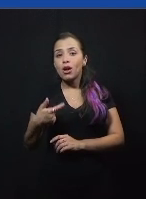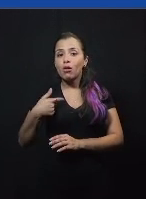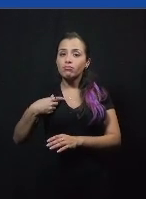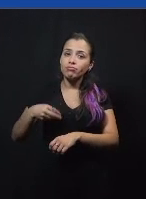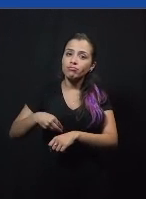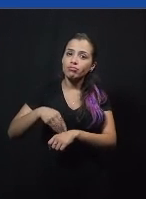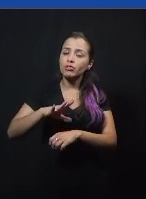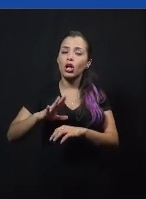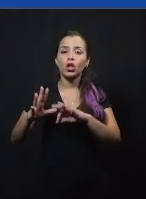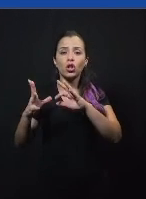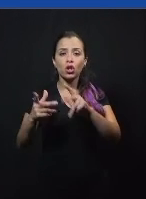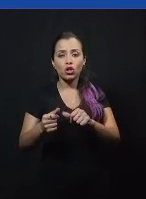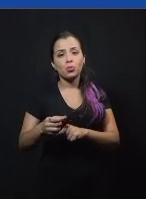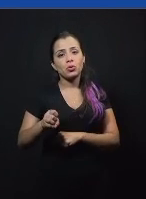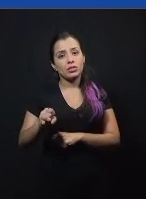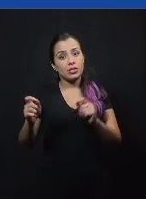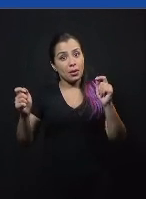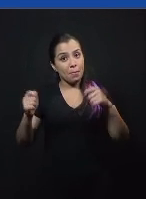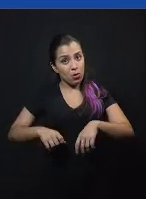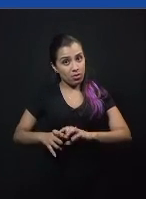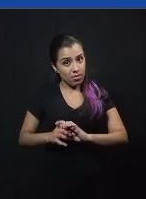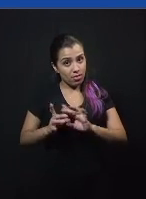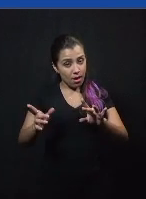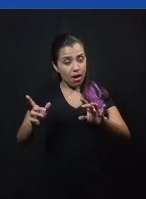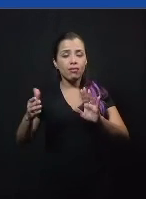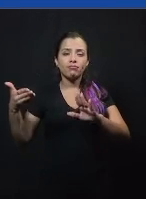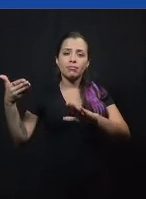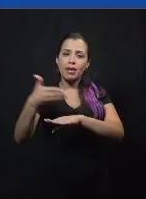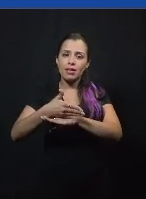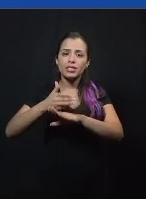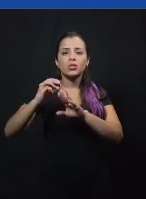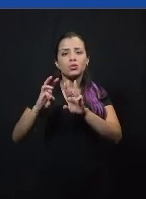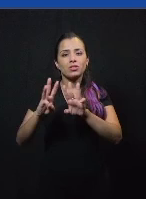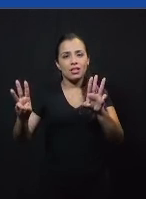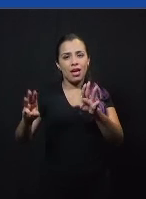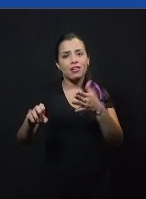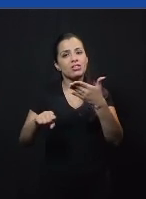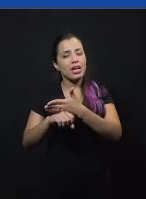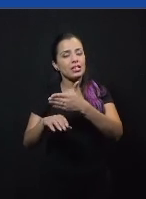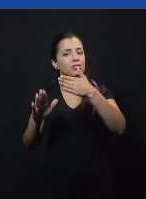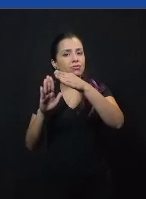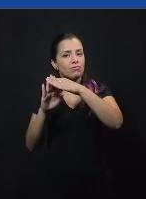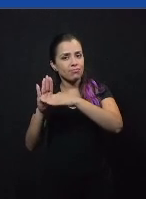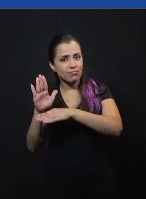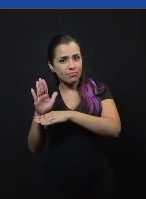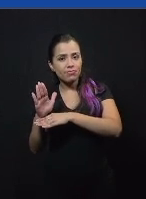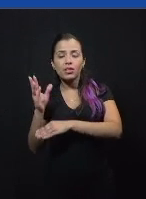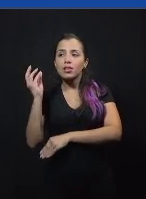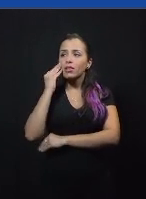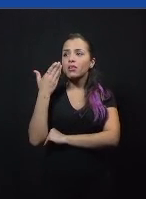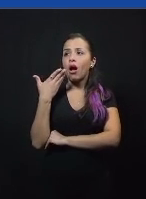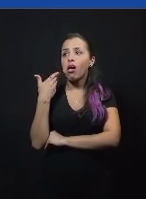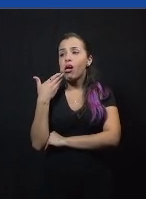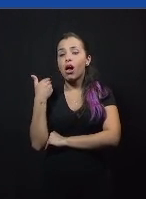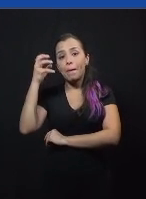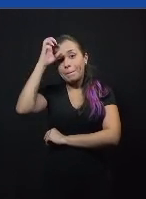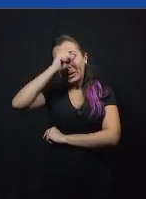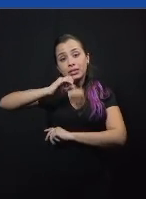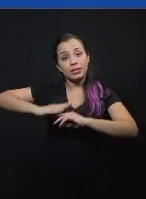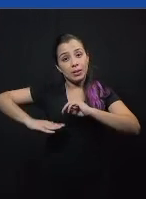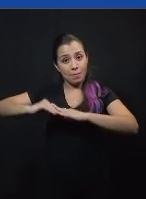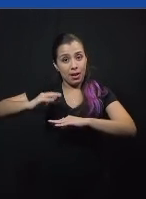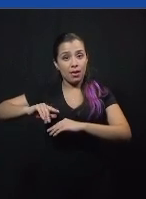entrar no site da Política ter acesso aos materiais e tentar aprender e colocar em prática é um exercício